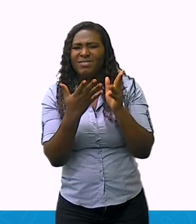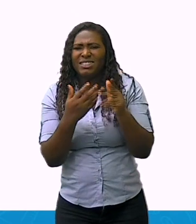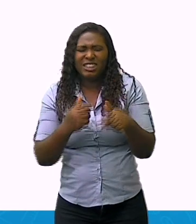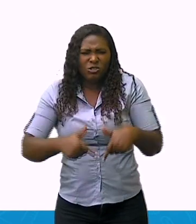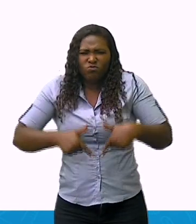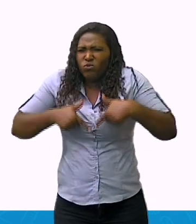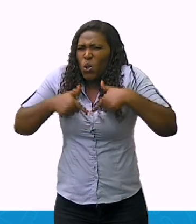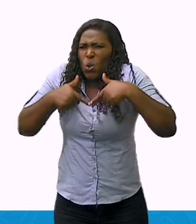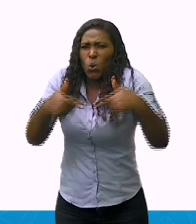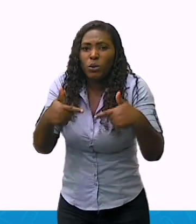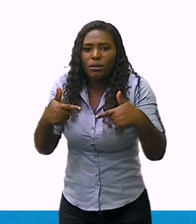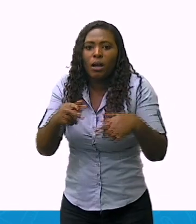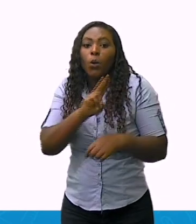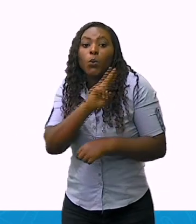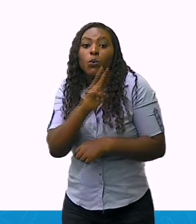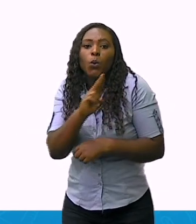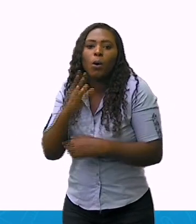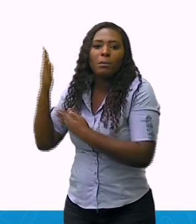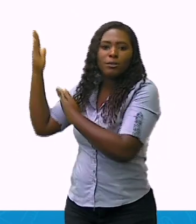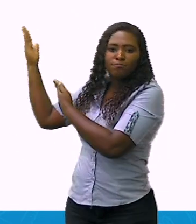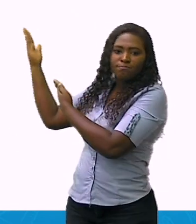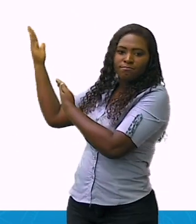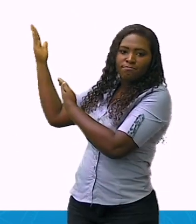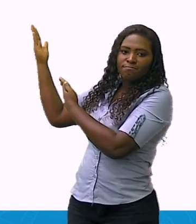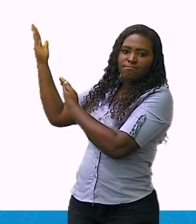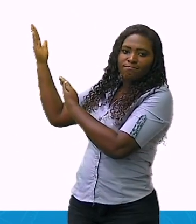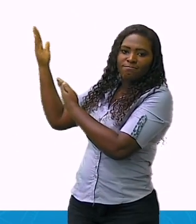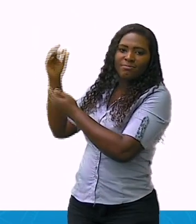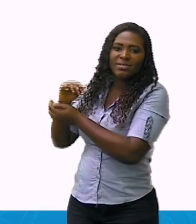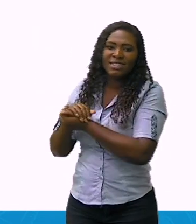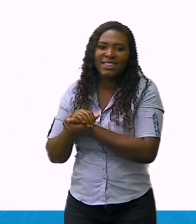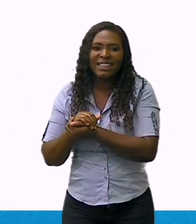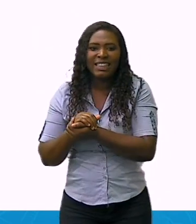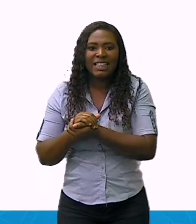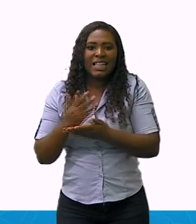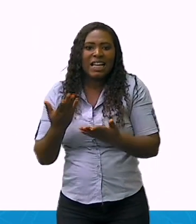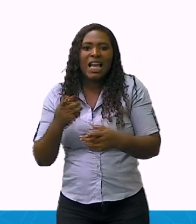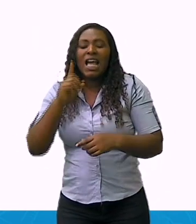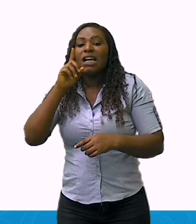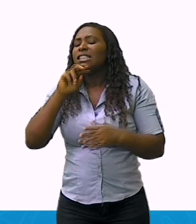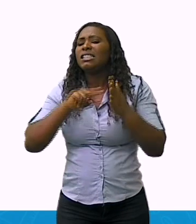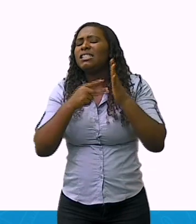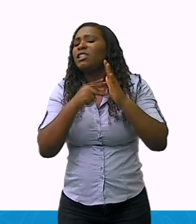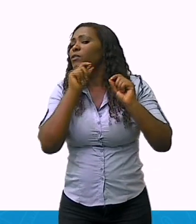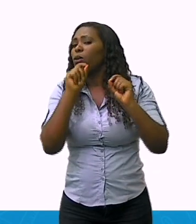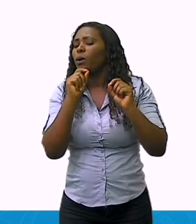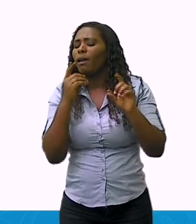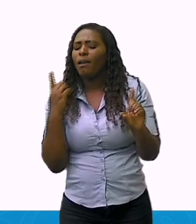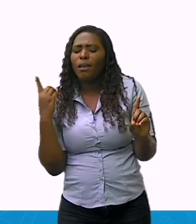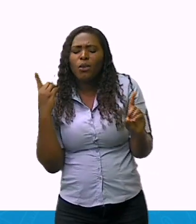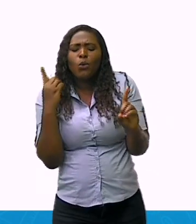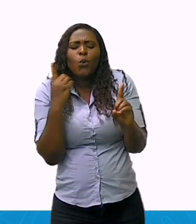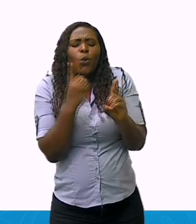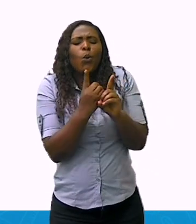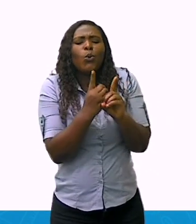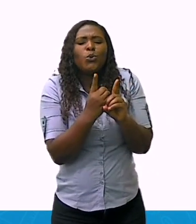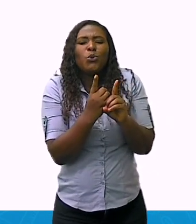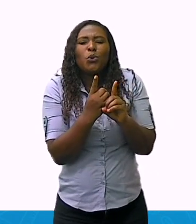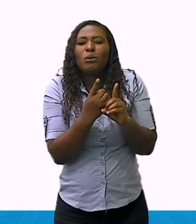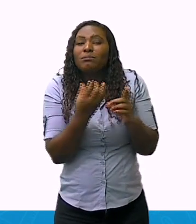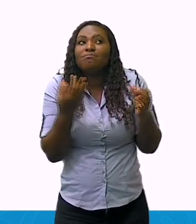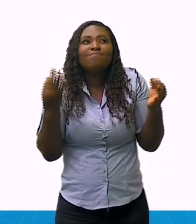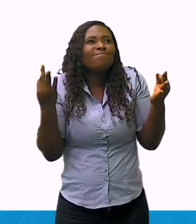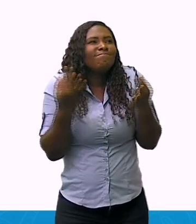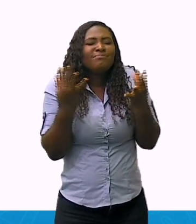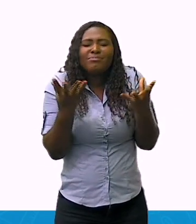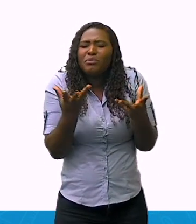abaiomi, termo que significa encontro precioso em Iorubá, uma das